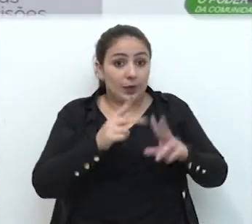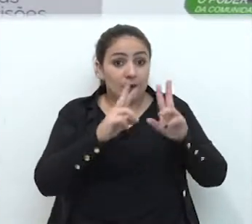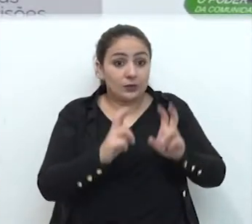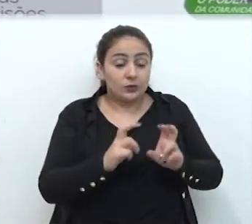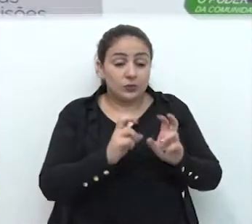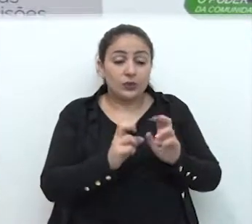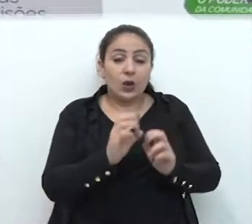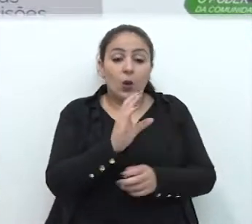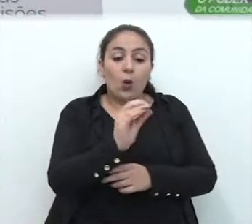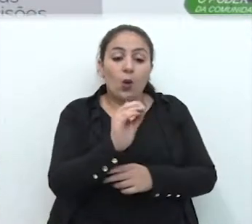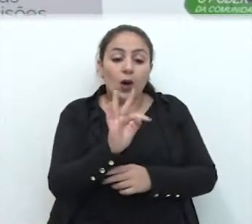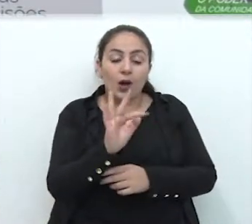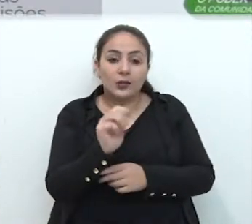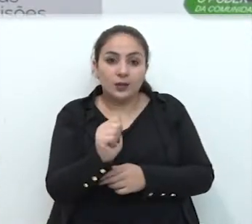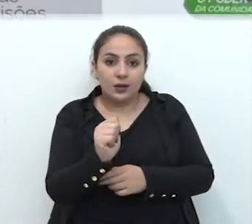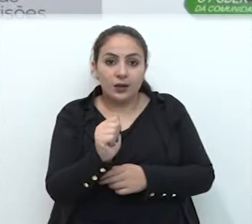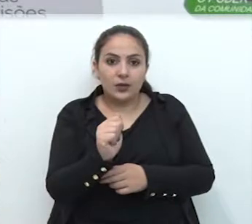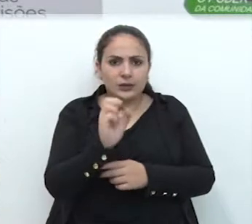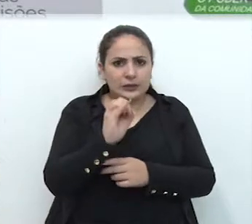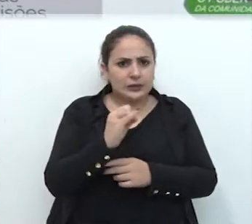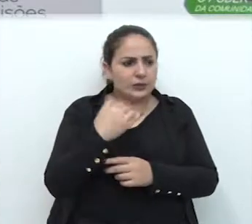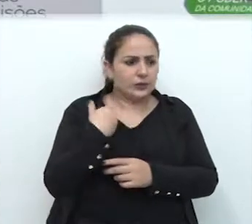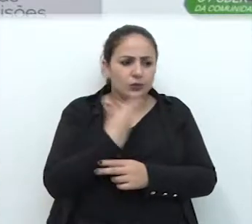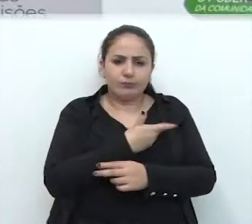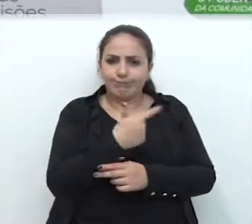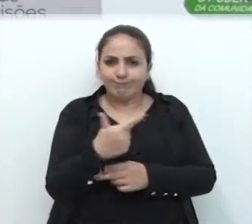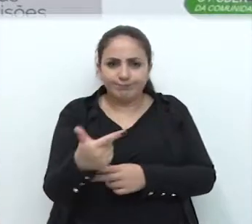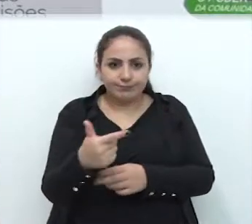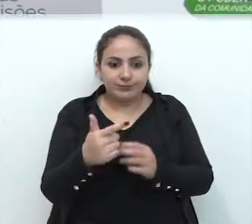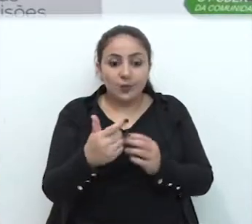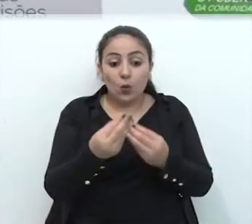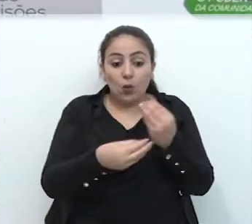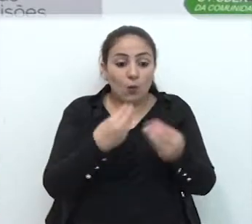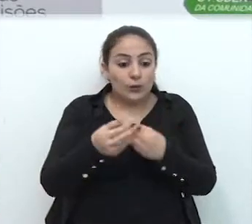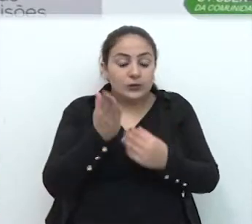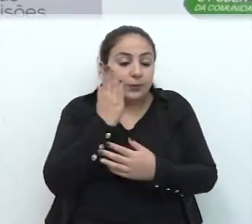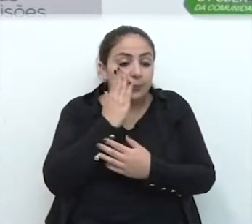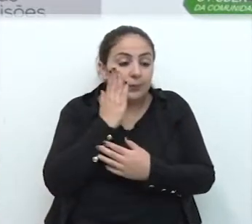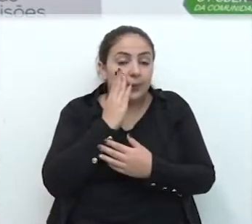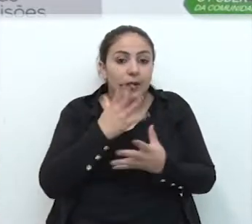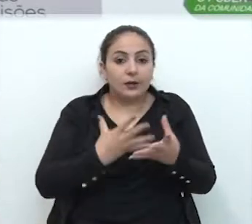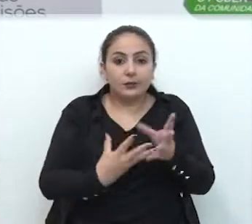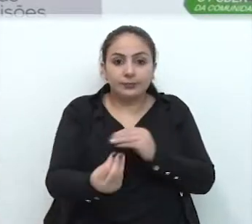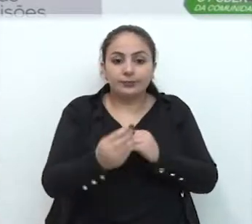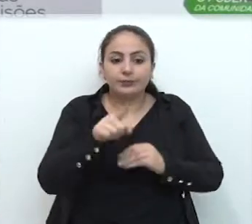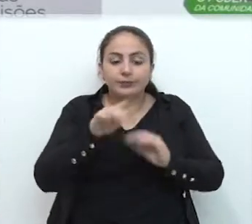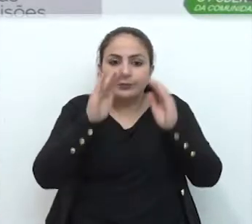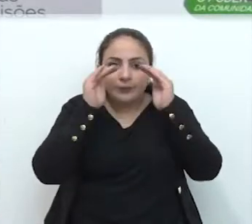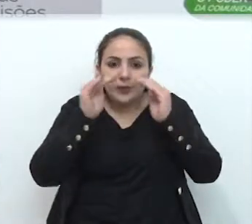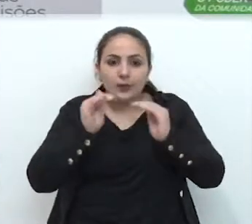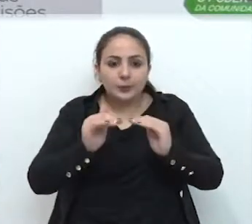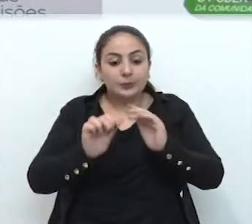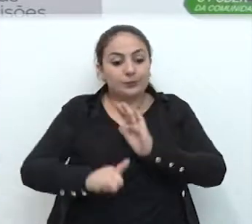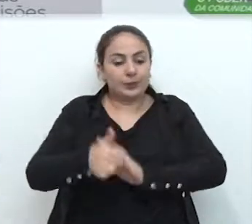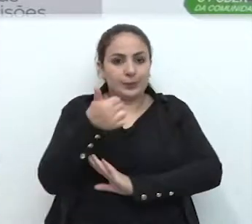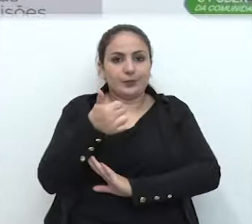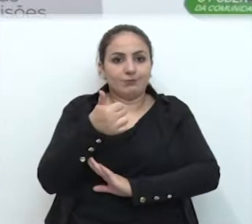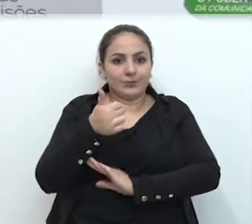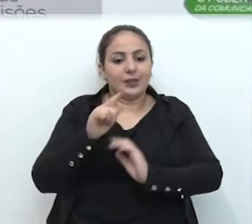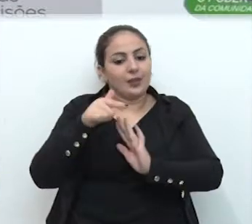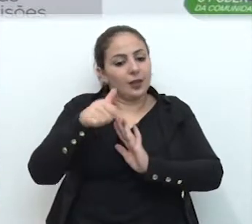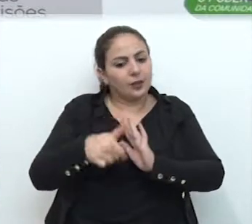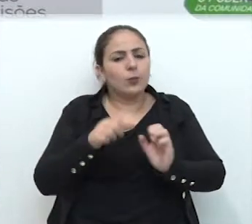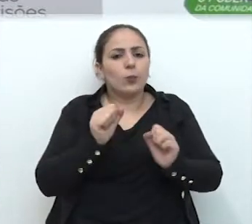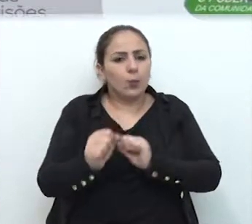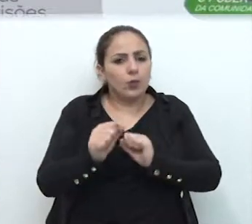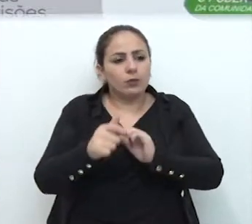a questão das cotas, porque enquanto nós não tivermos outra saída, os escapes são, é o respeito que eu digo primeiro, e